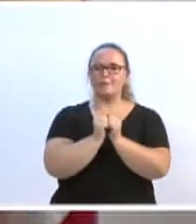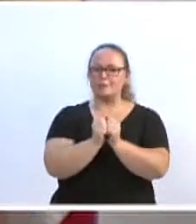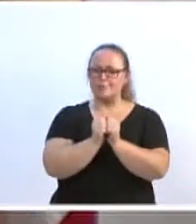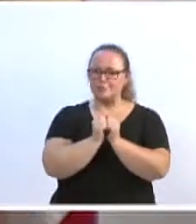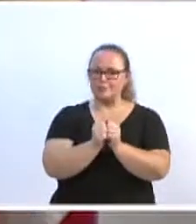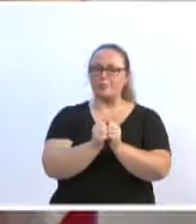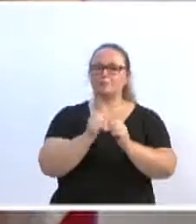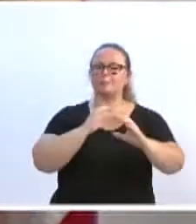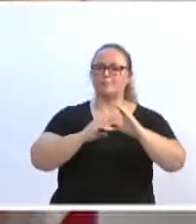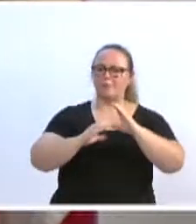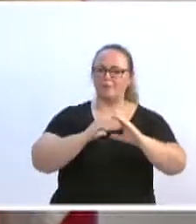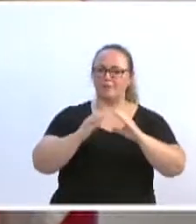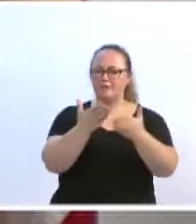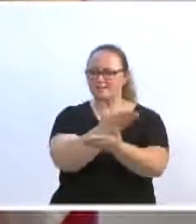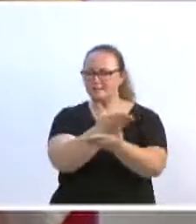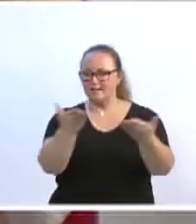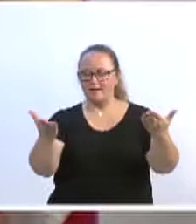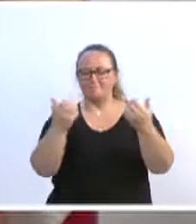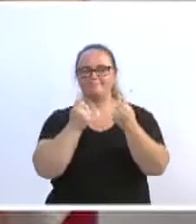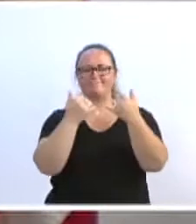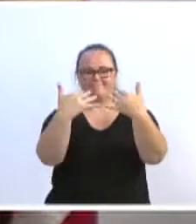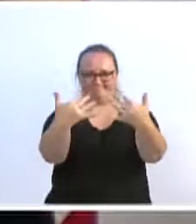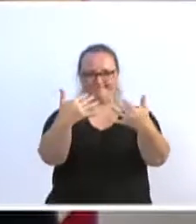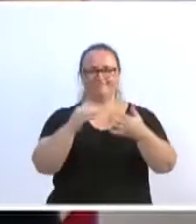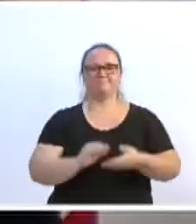de comunicação, boa tarde.